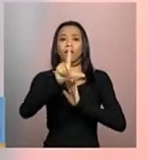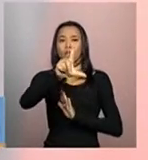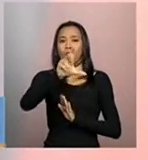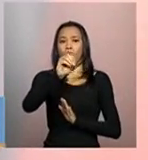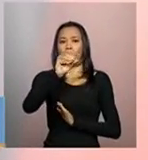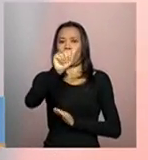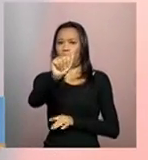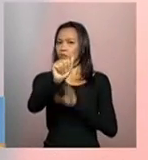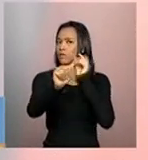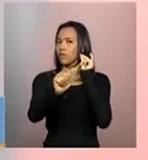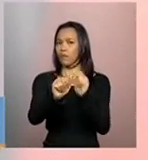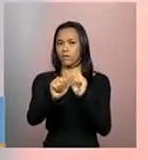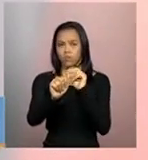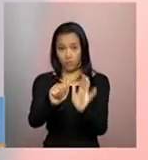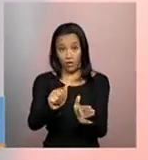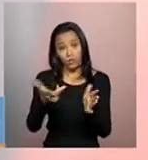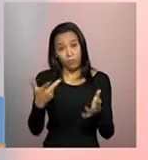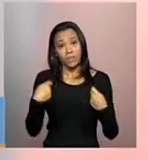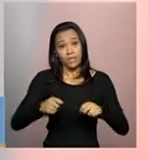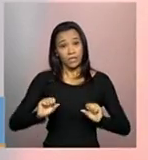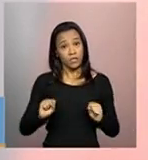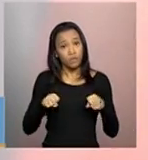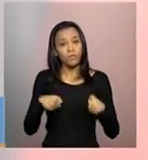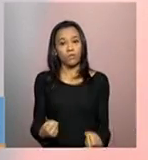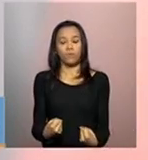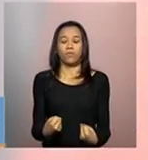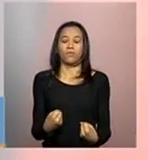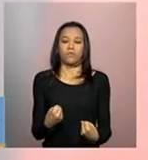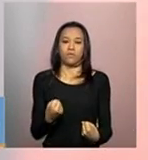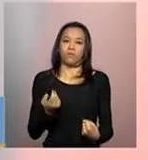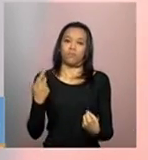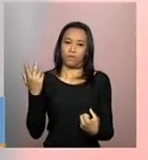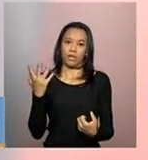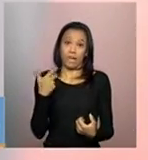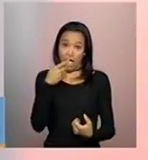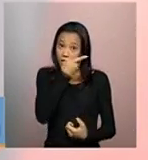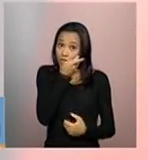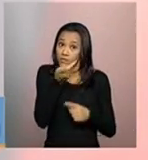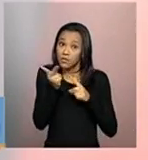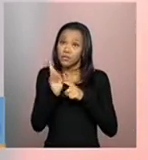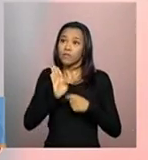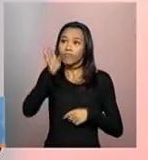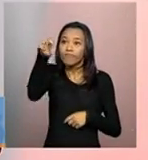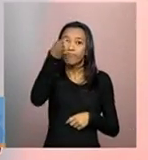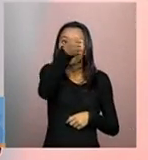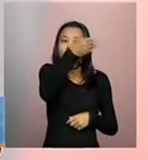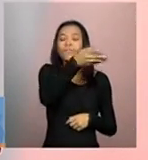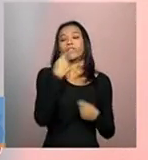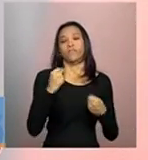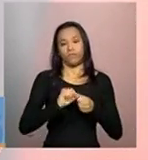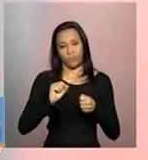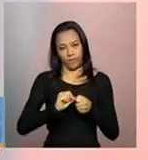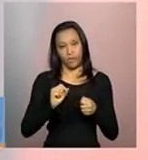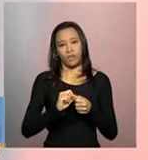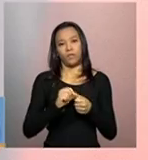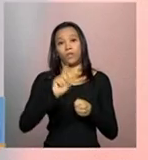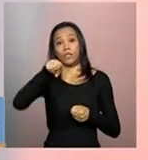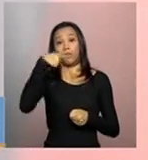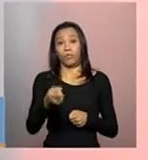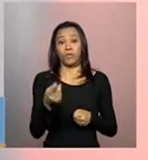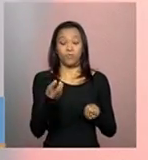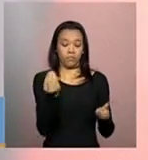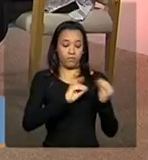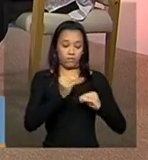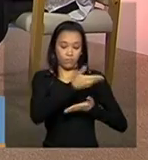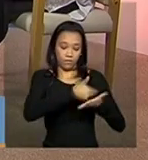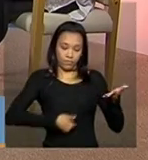todo o esforço necessário precisa ser empreendido para que essas visitas sejam realizadas e que seja preenchido o cadastro. Bom, antes de eu